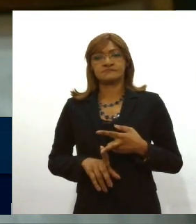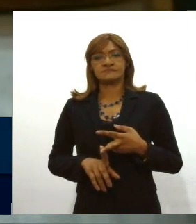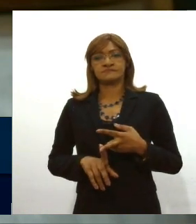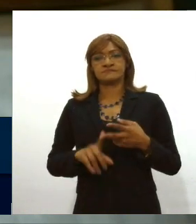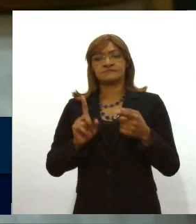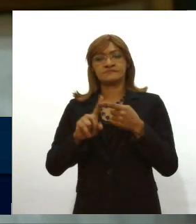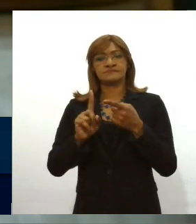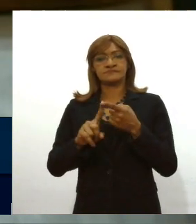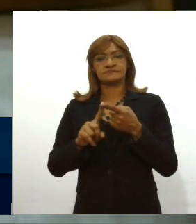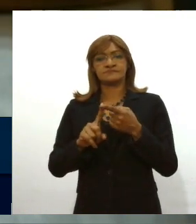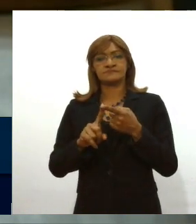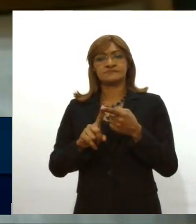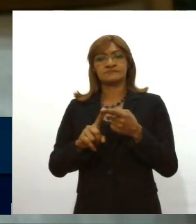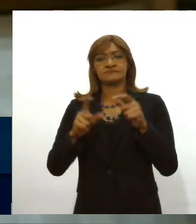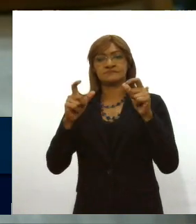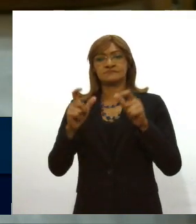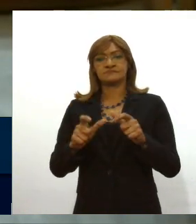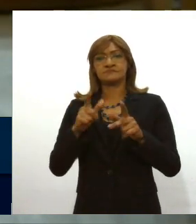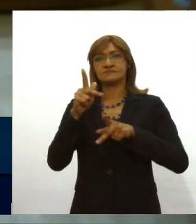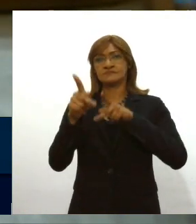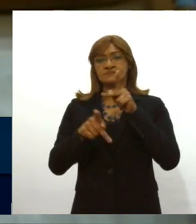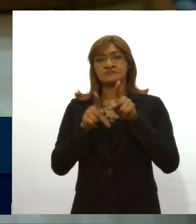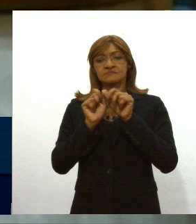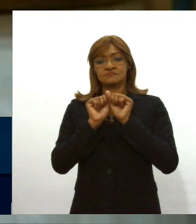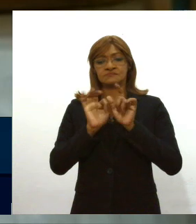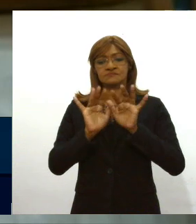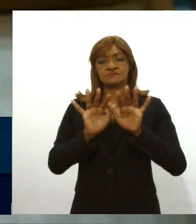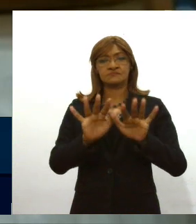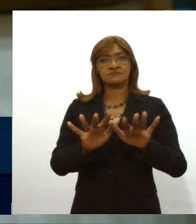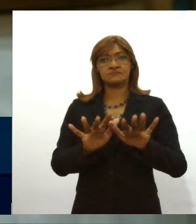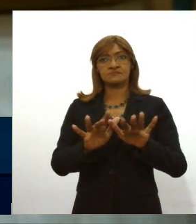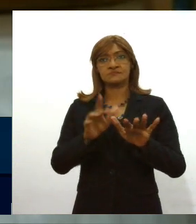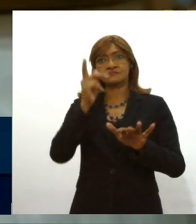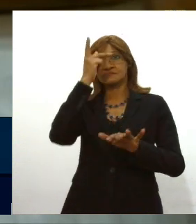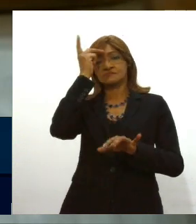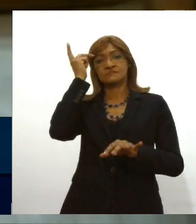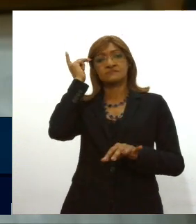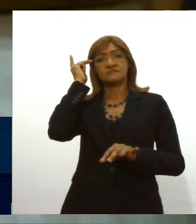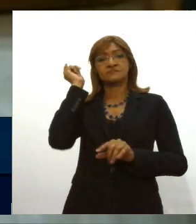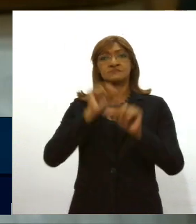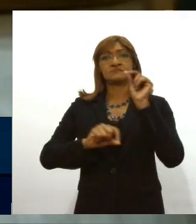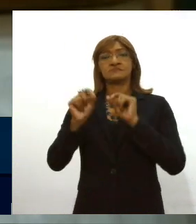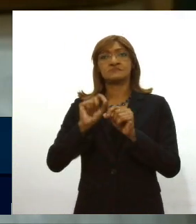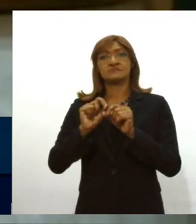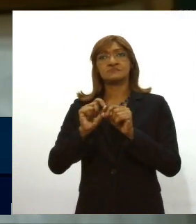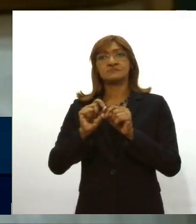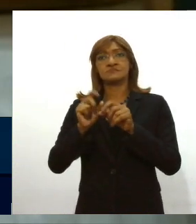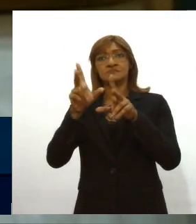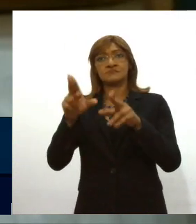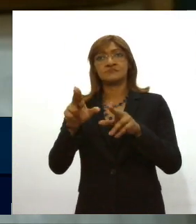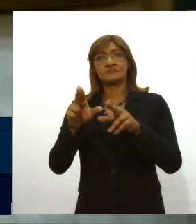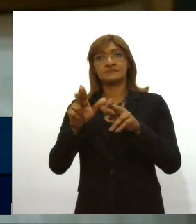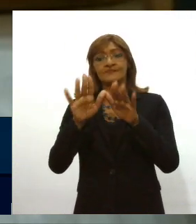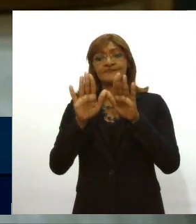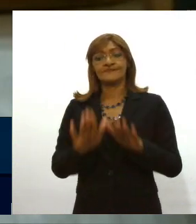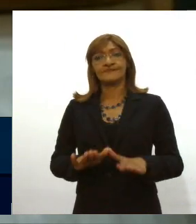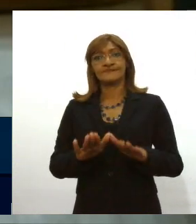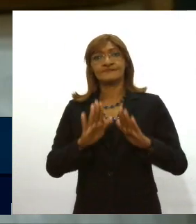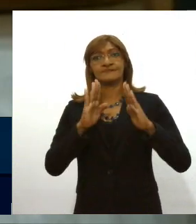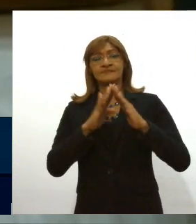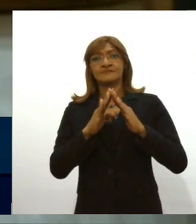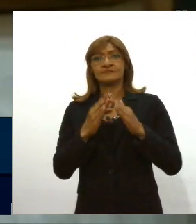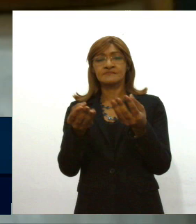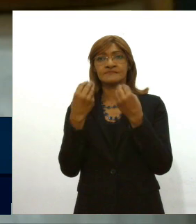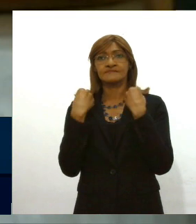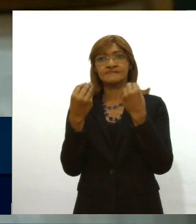locais com extrema aglomeração e muitas dessas pessoas é a turma do fica em casa e a gente quer saber fica em casa